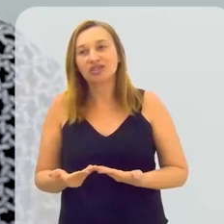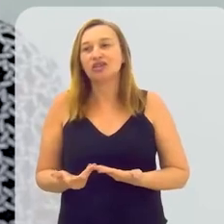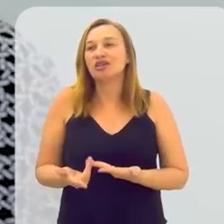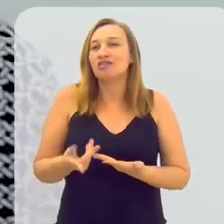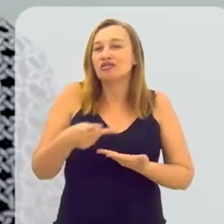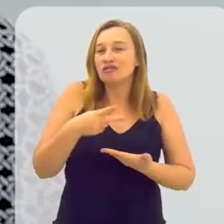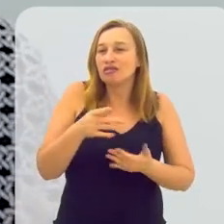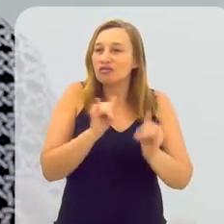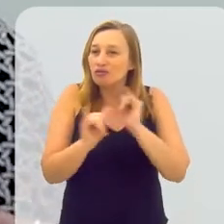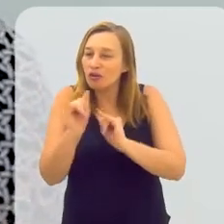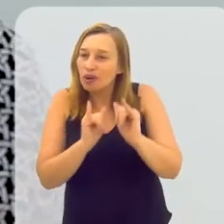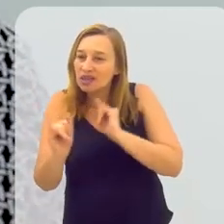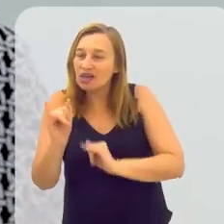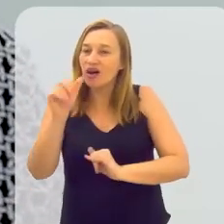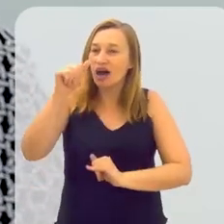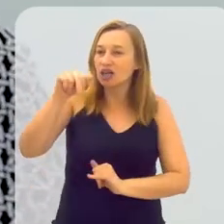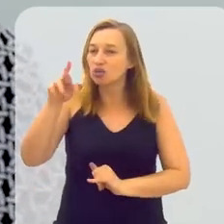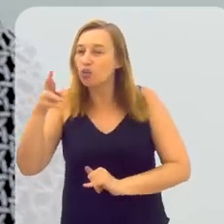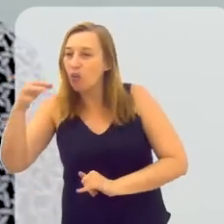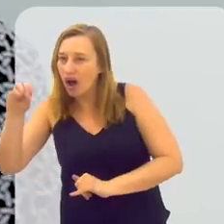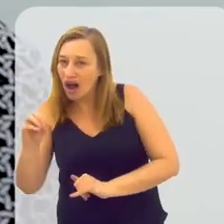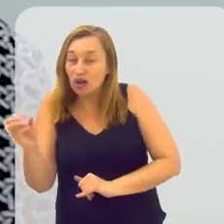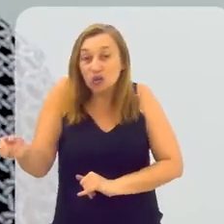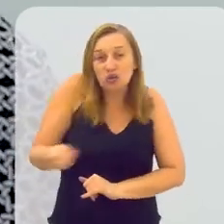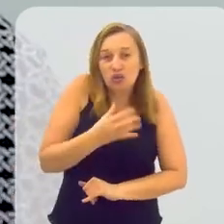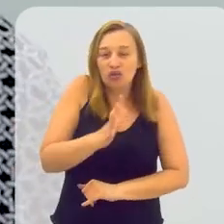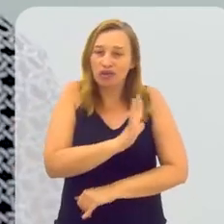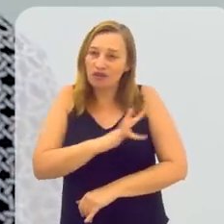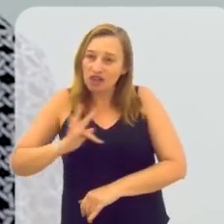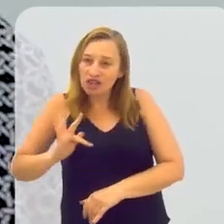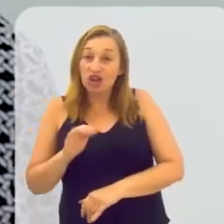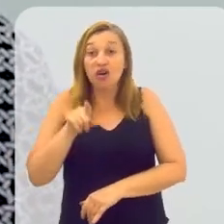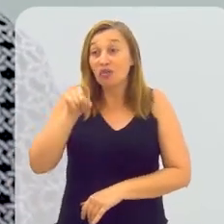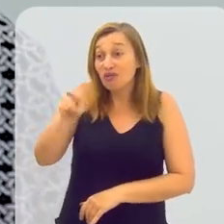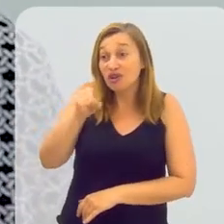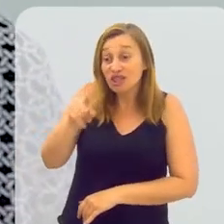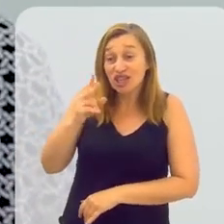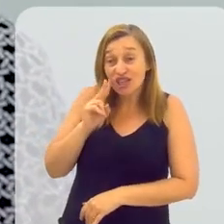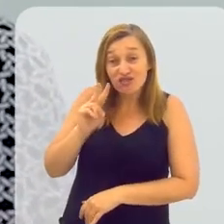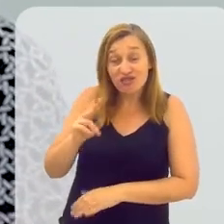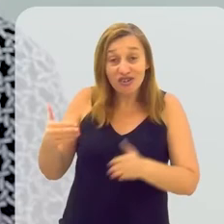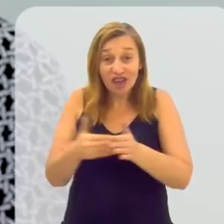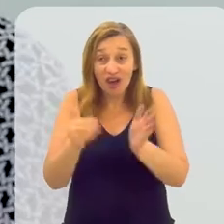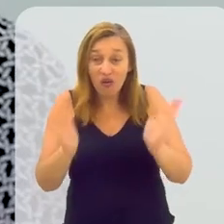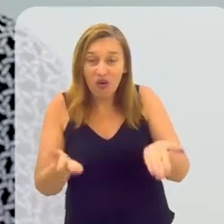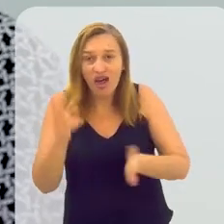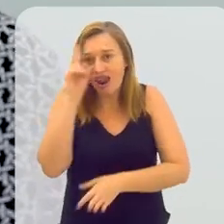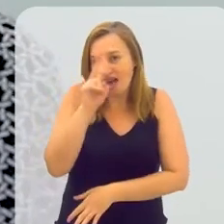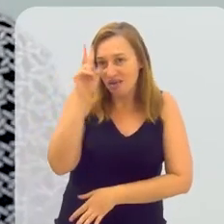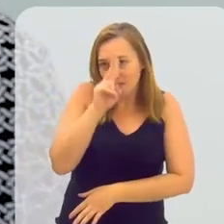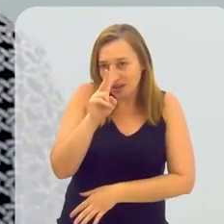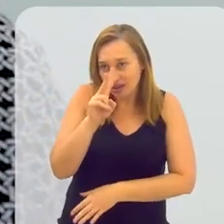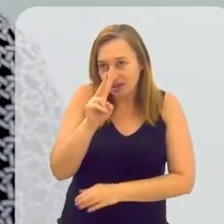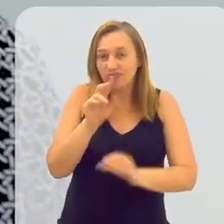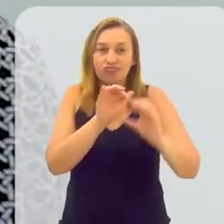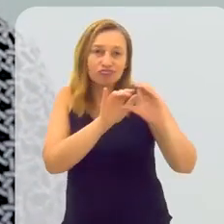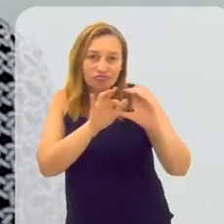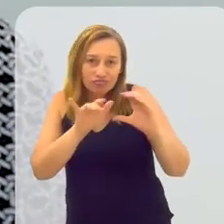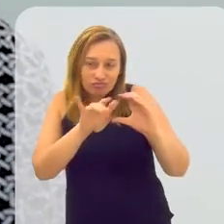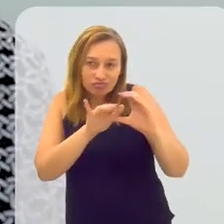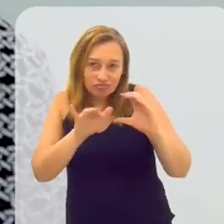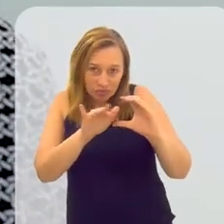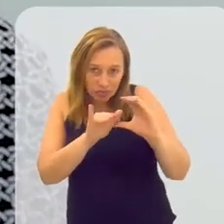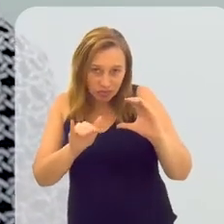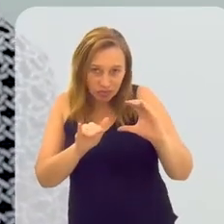convite de trazer aqui um pouco mais sobre o anuário lançado recentemente pela FIRJAN. Para você que assistiu a gente até agora, é só lembrar que esse